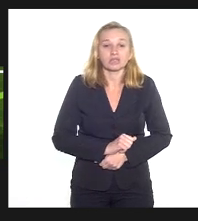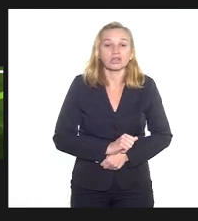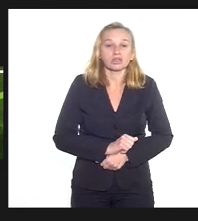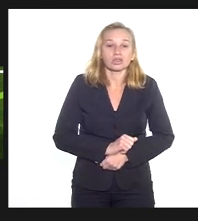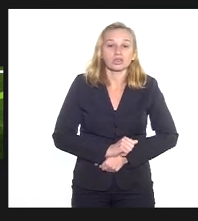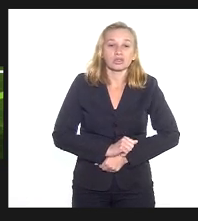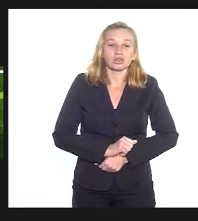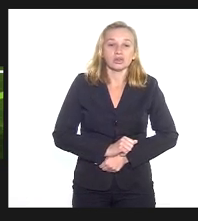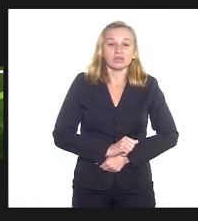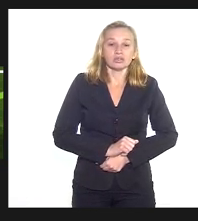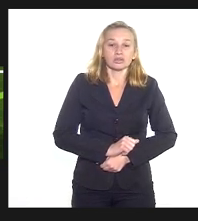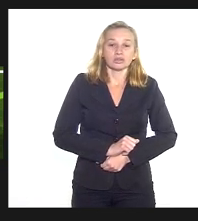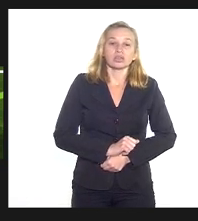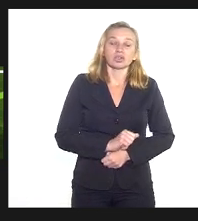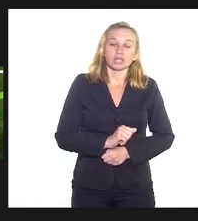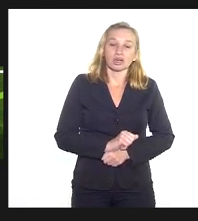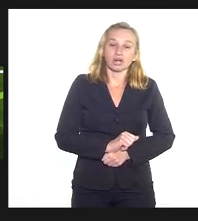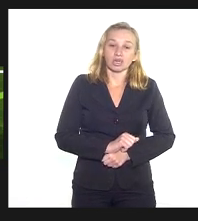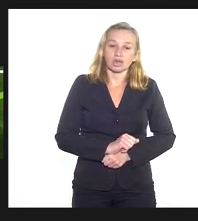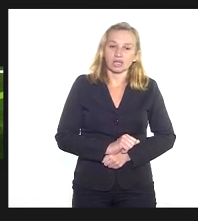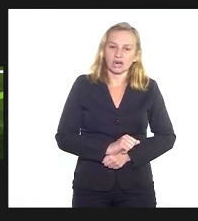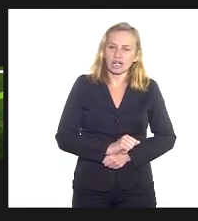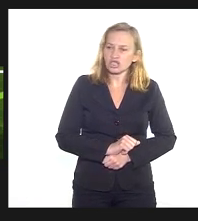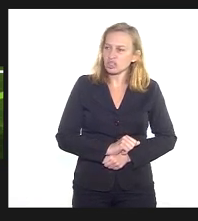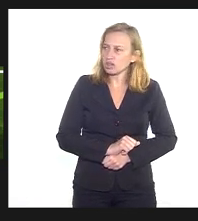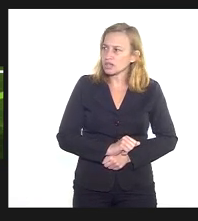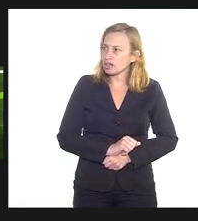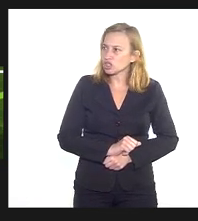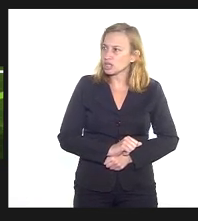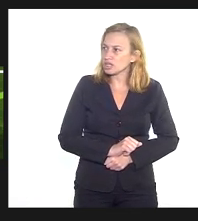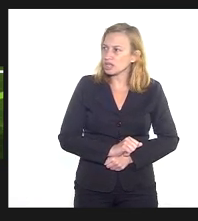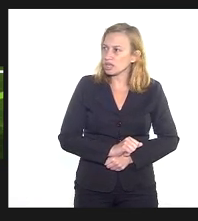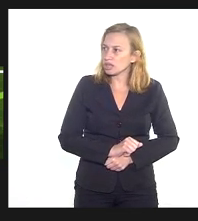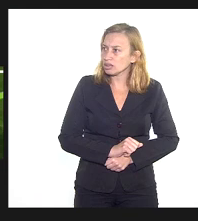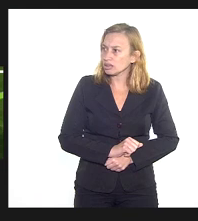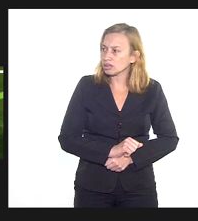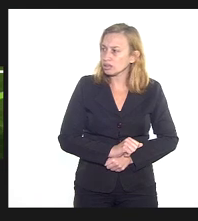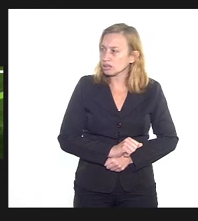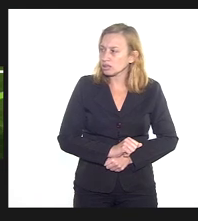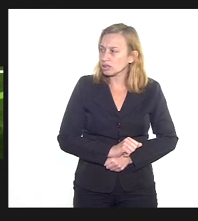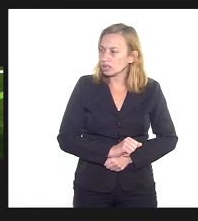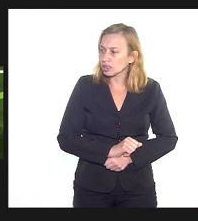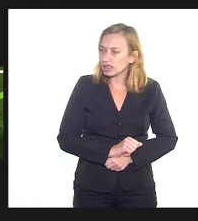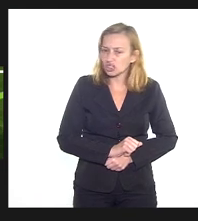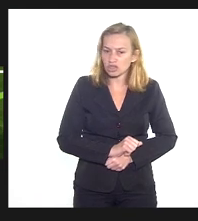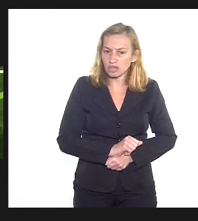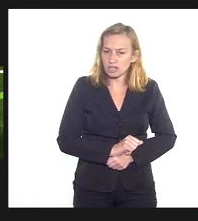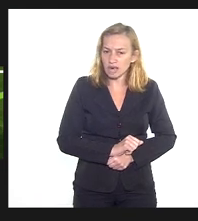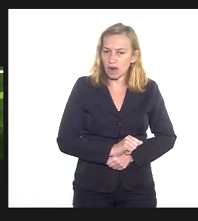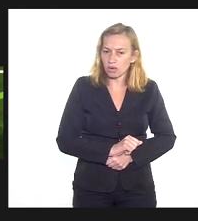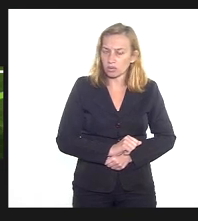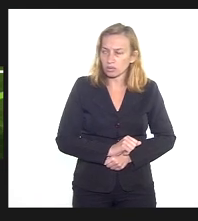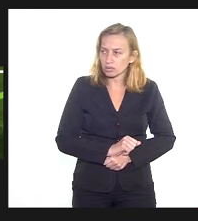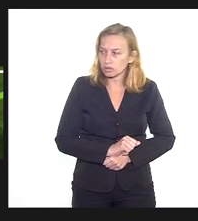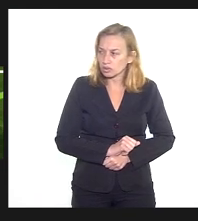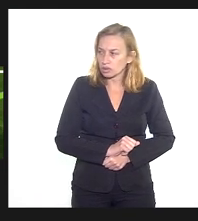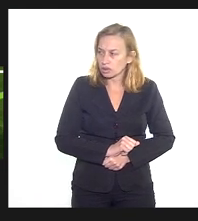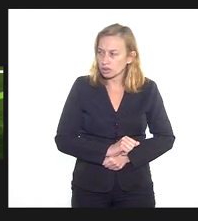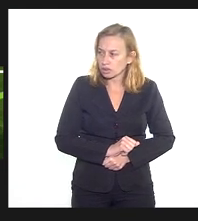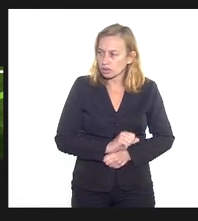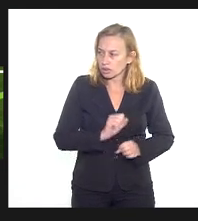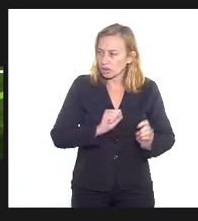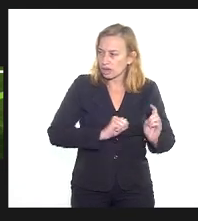técnicos da assistência social porque é a primeira porta de entrada, com os técnicos da Secretaria de Segurança Pública nós já começamos a fazer porque